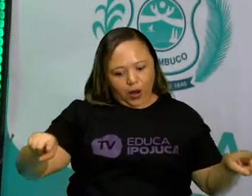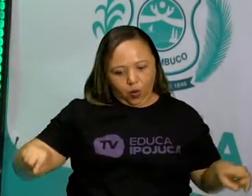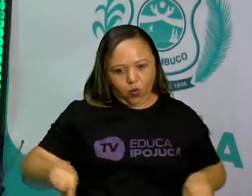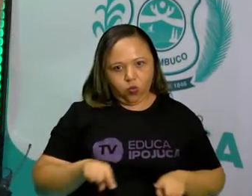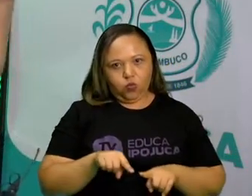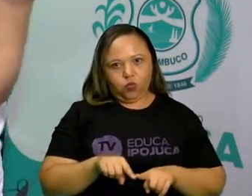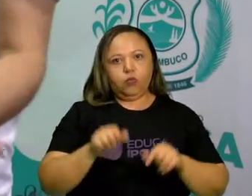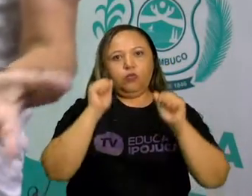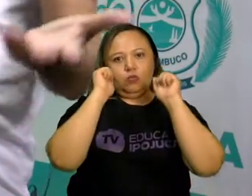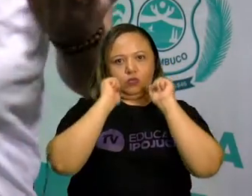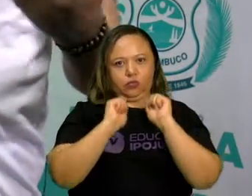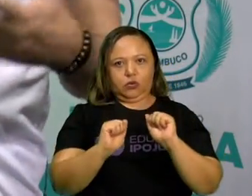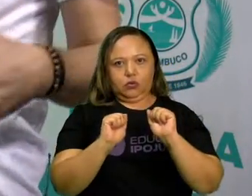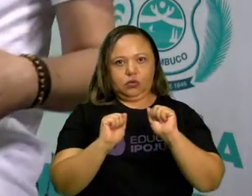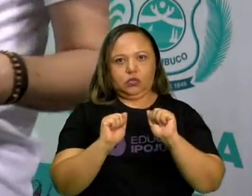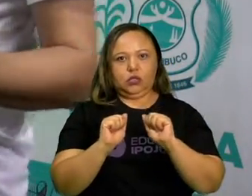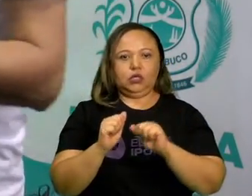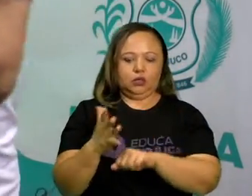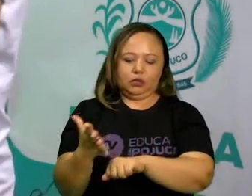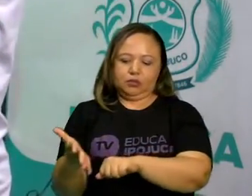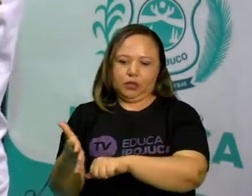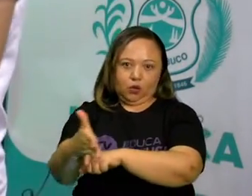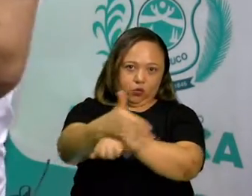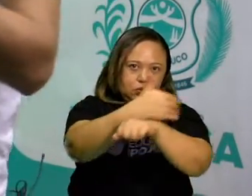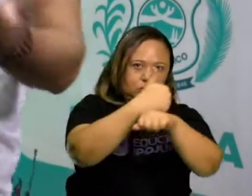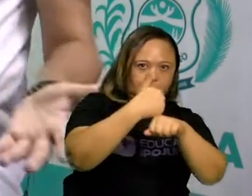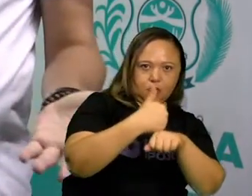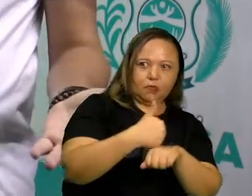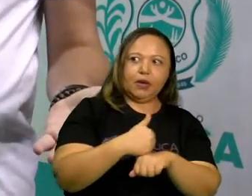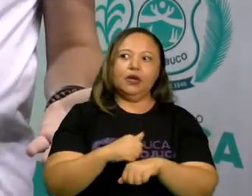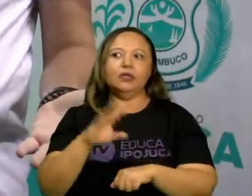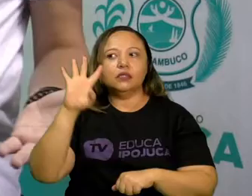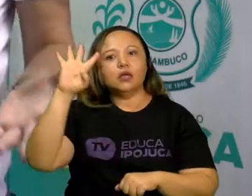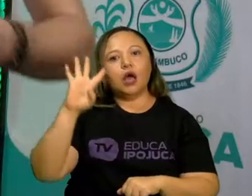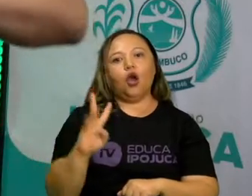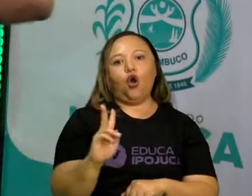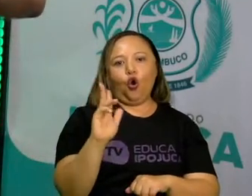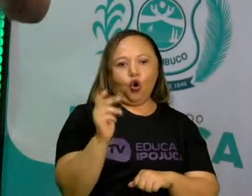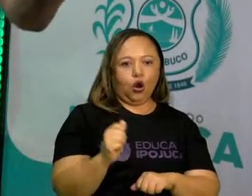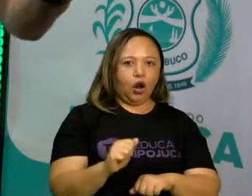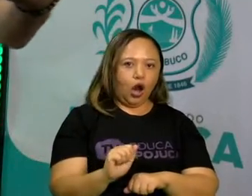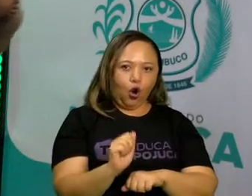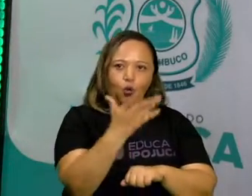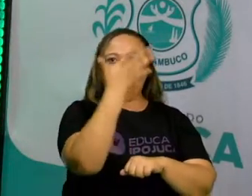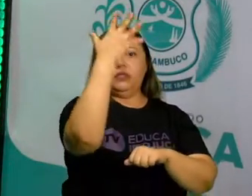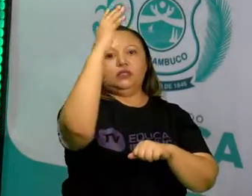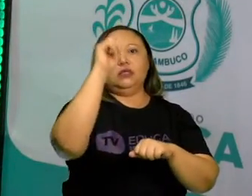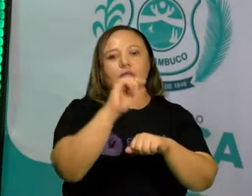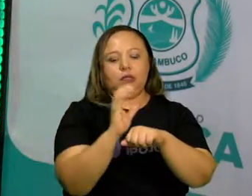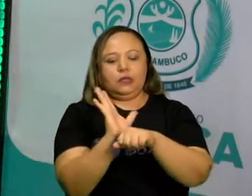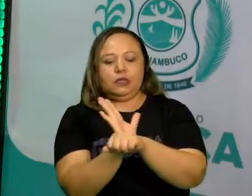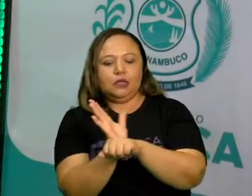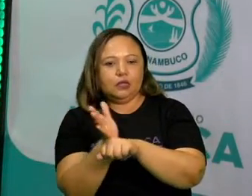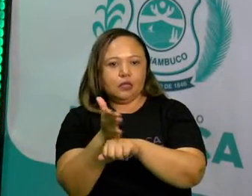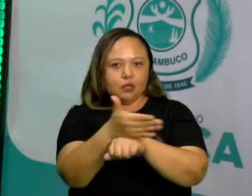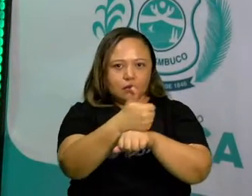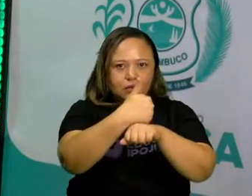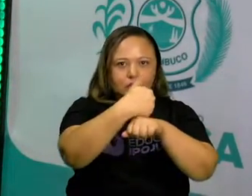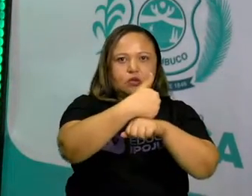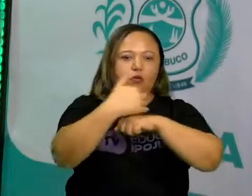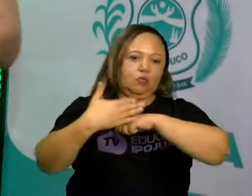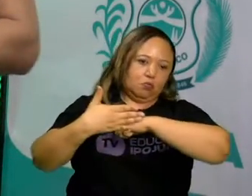podem acontecer tanto em praças como em ruas, né? E dentro de espaços fechados também,